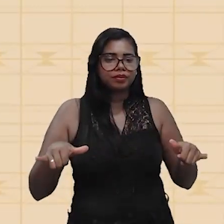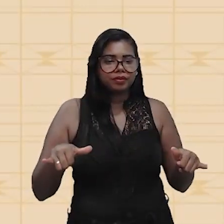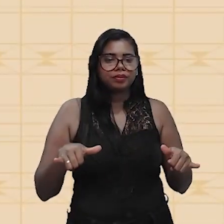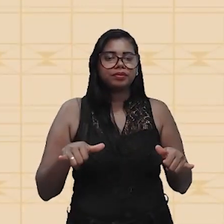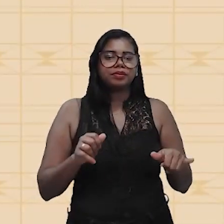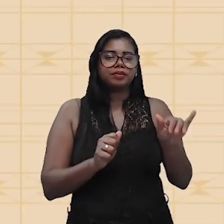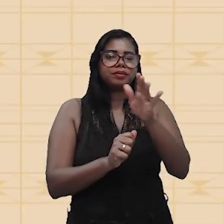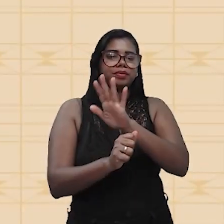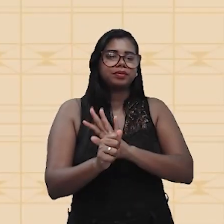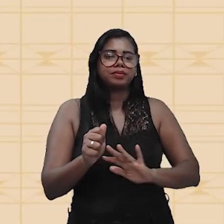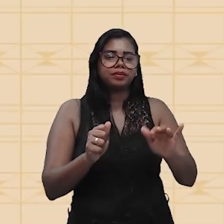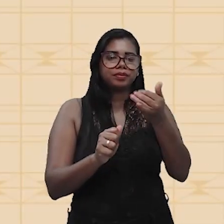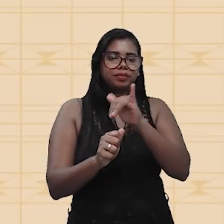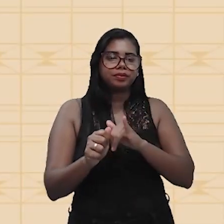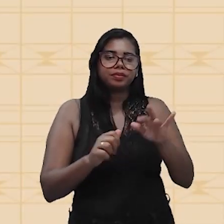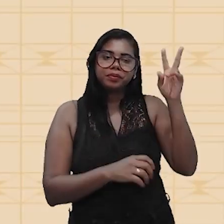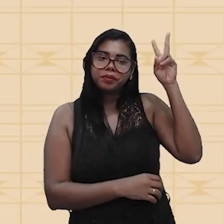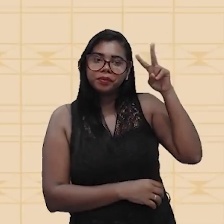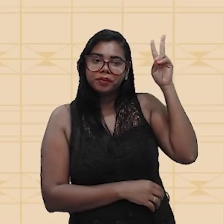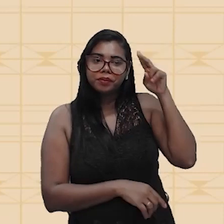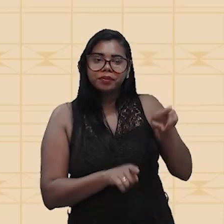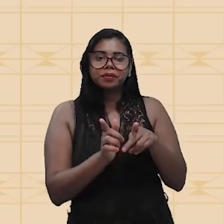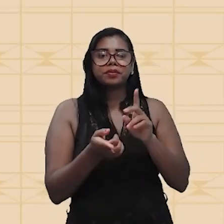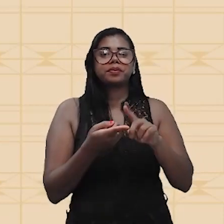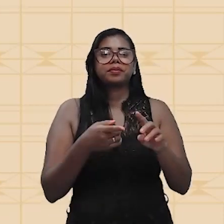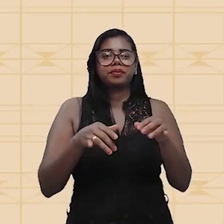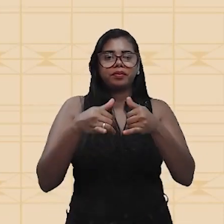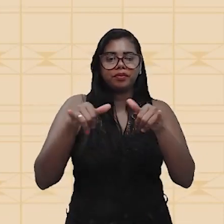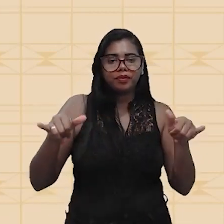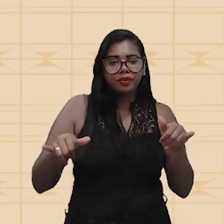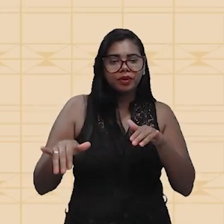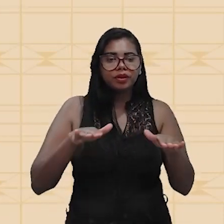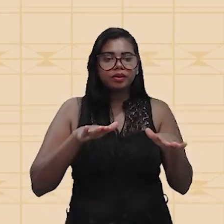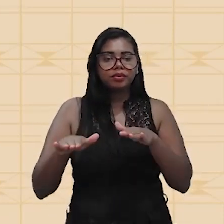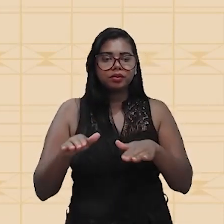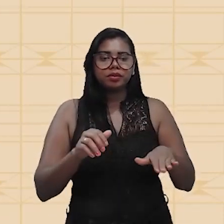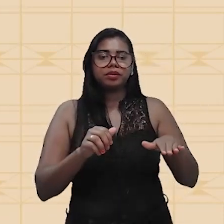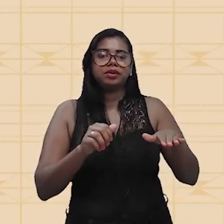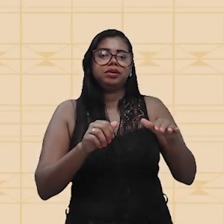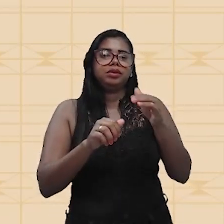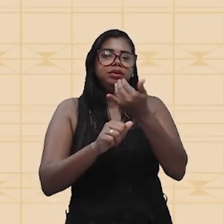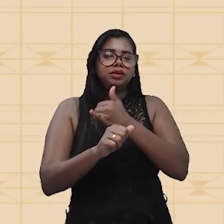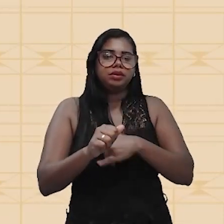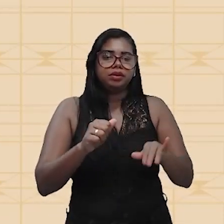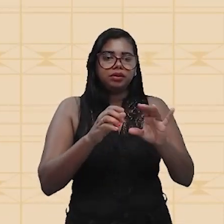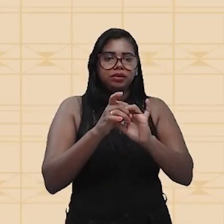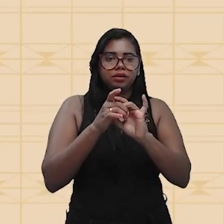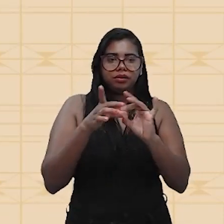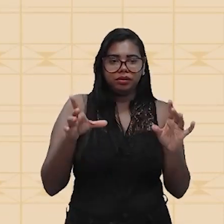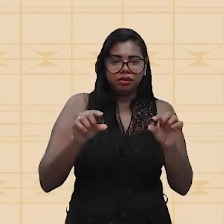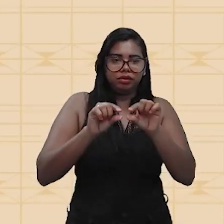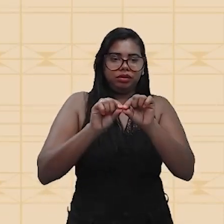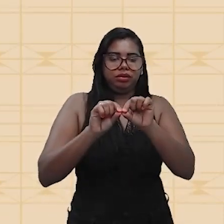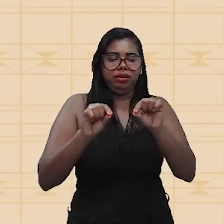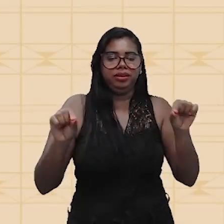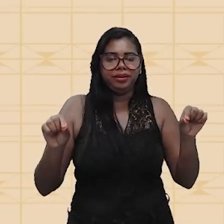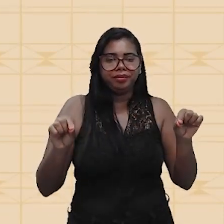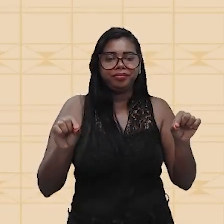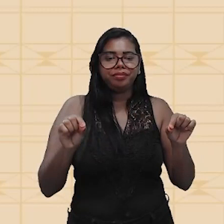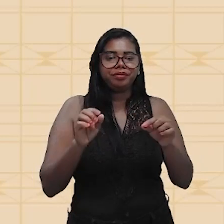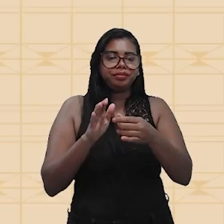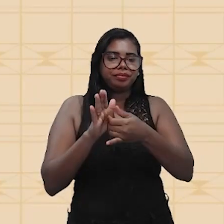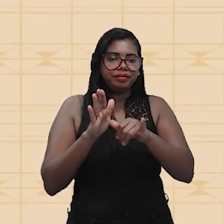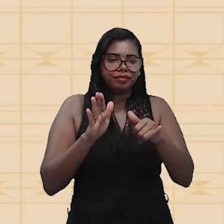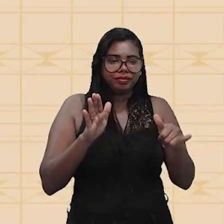Então, lembre-se disso. A corrente elétrica é o movimento dos elétrons livres no fio condutor decorrente